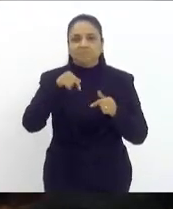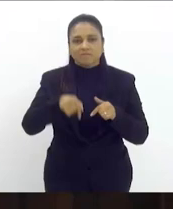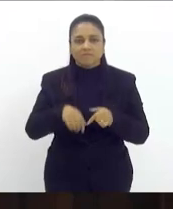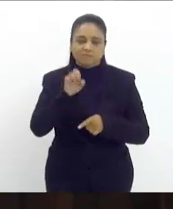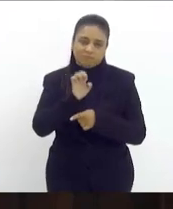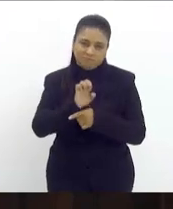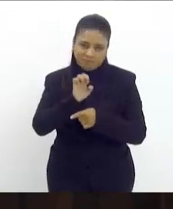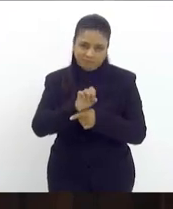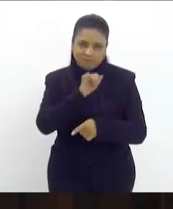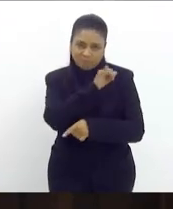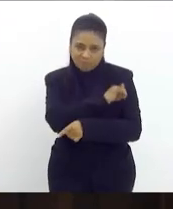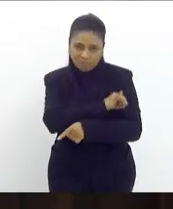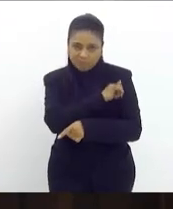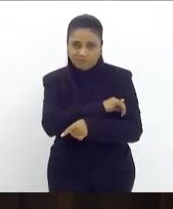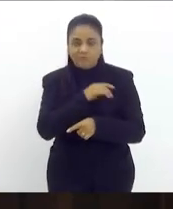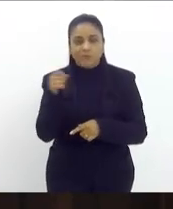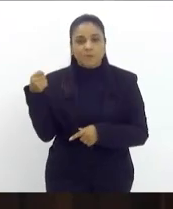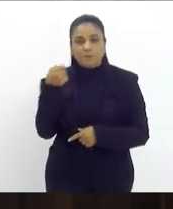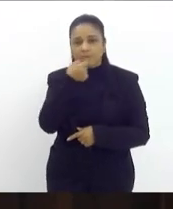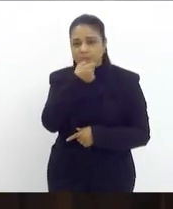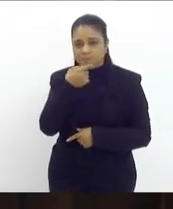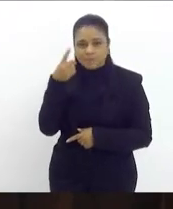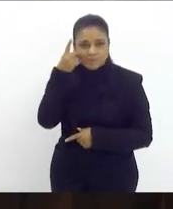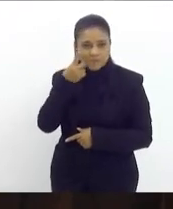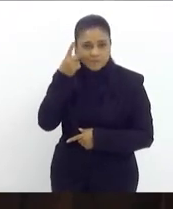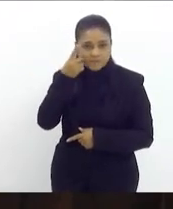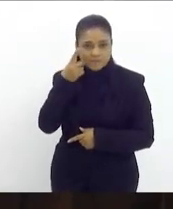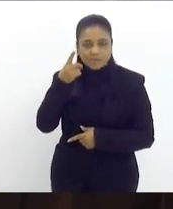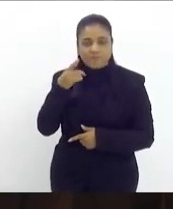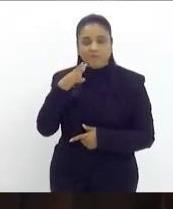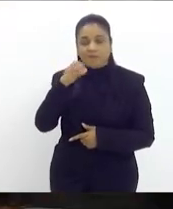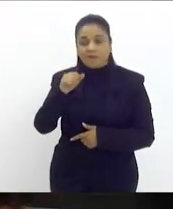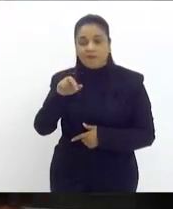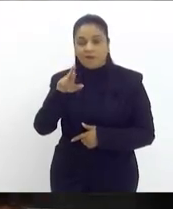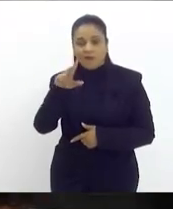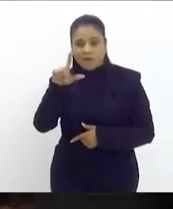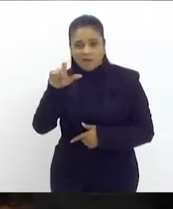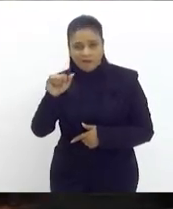Obrigado, deputada Renata. Próximo orador escrita, deputada Carla Machado, por favor.